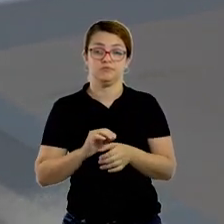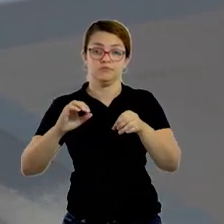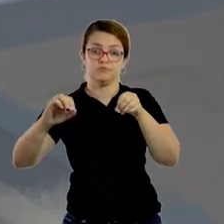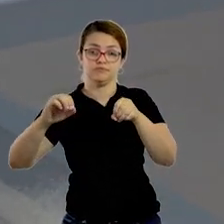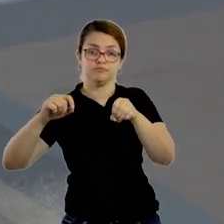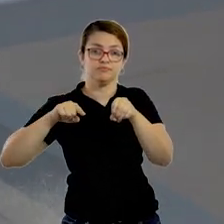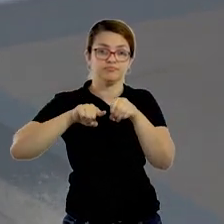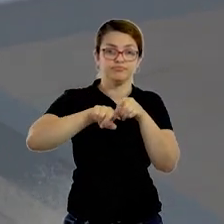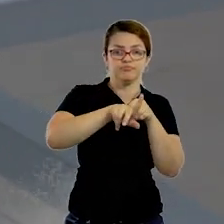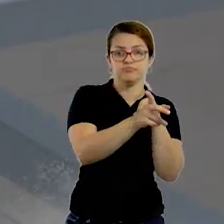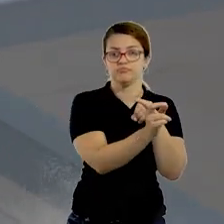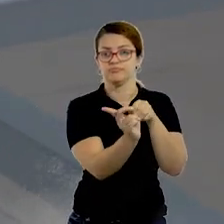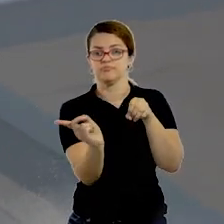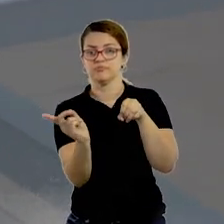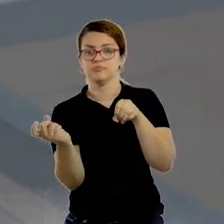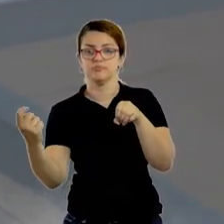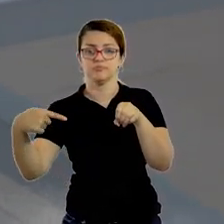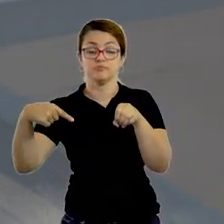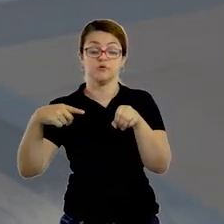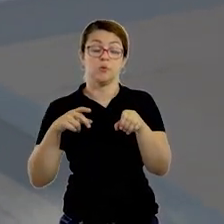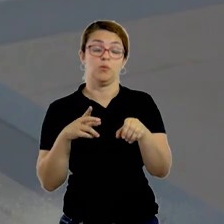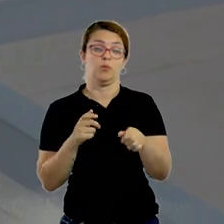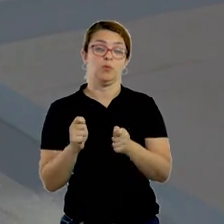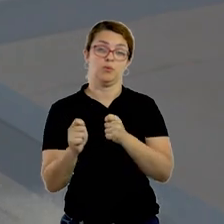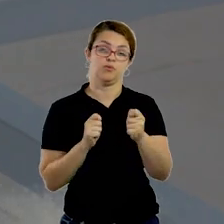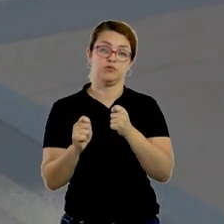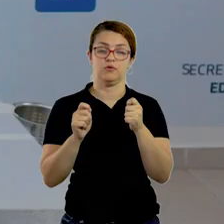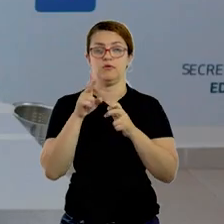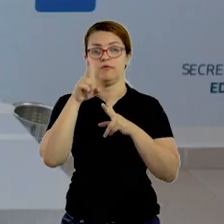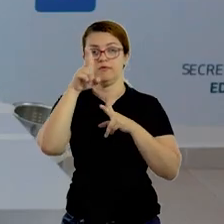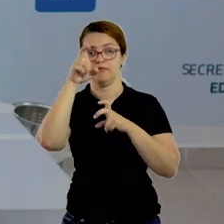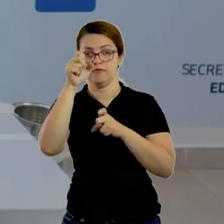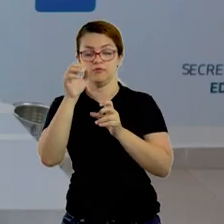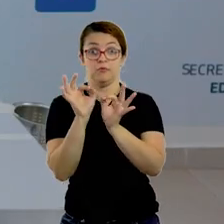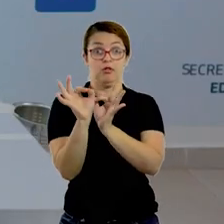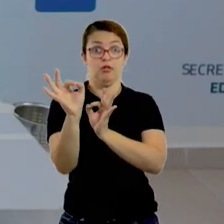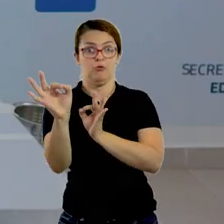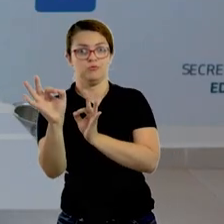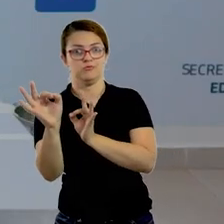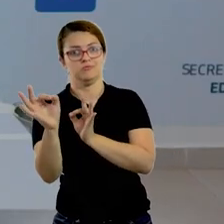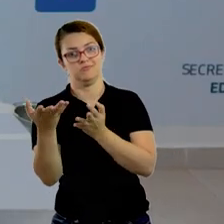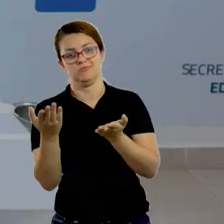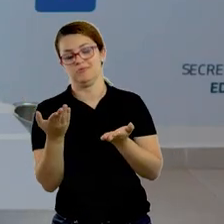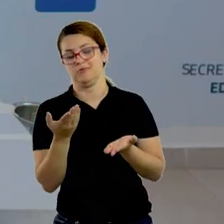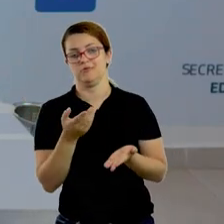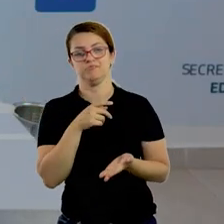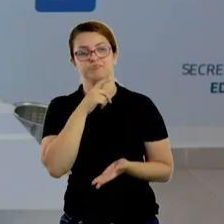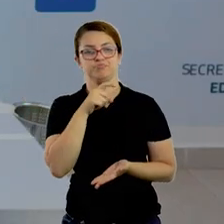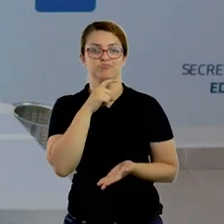as outras. E também controlar a força para que a tampinha não vá muito longe e ele acaba não conseguindo